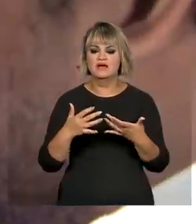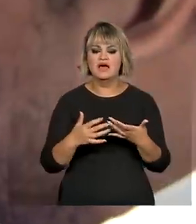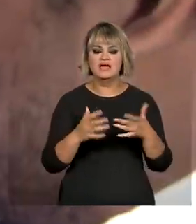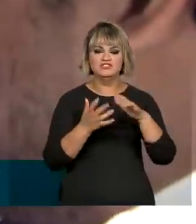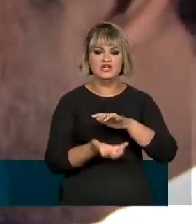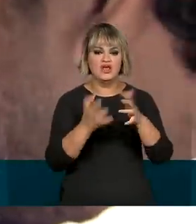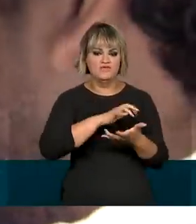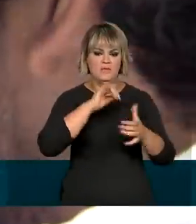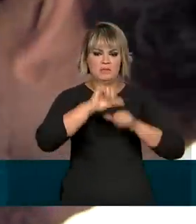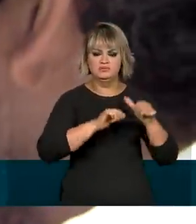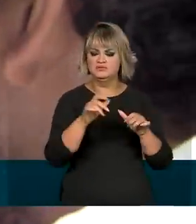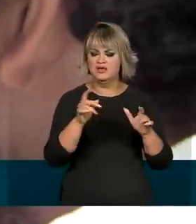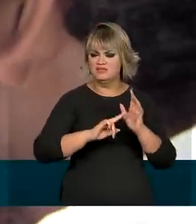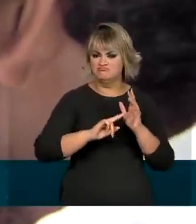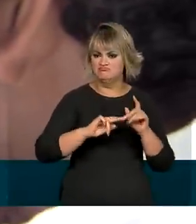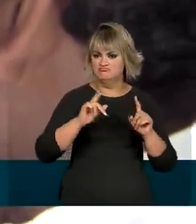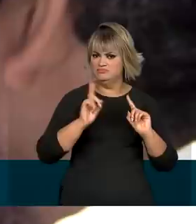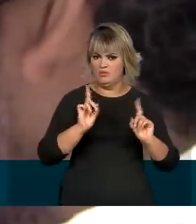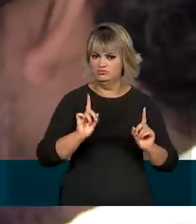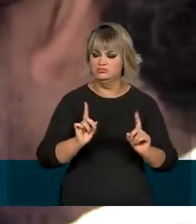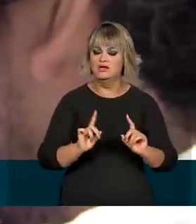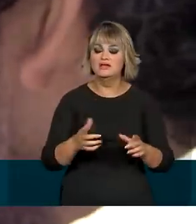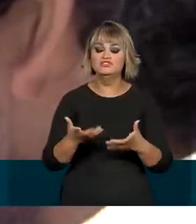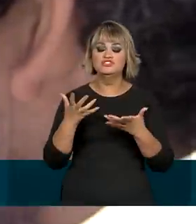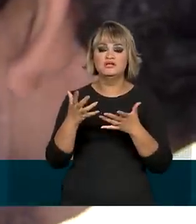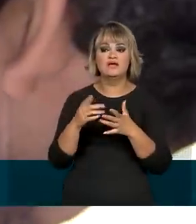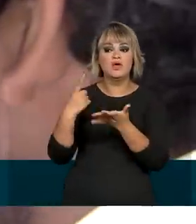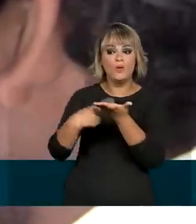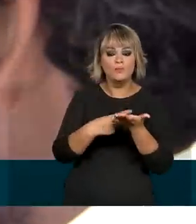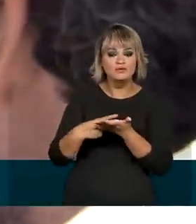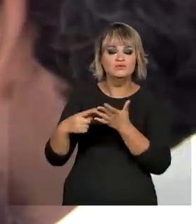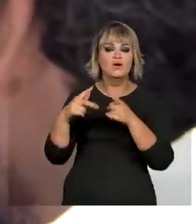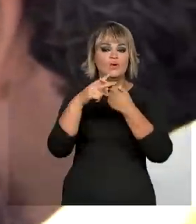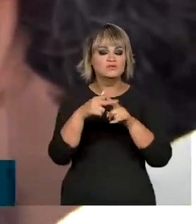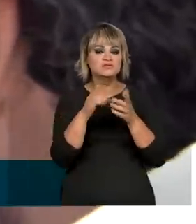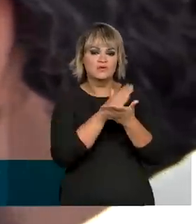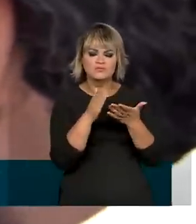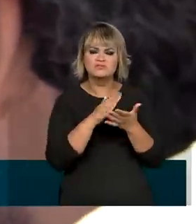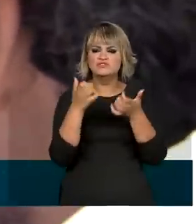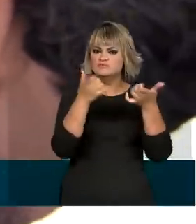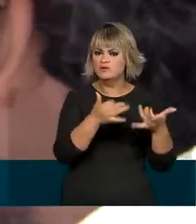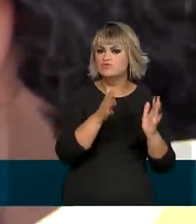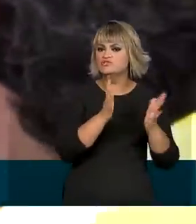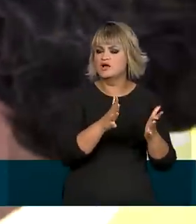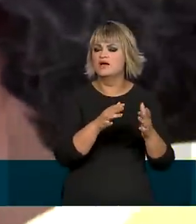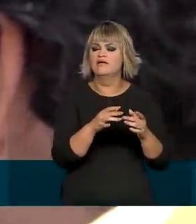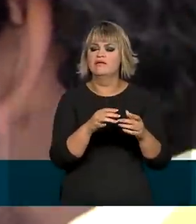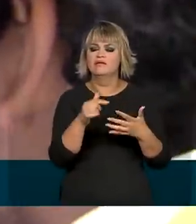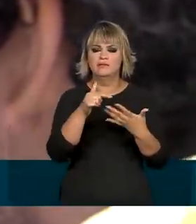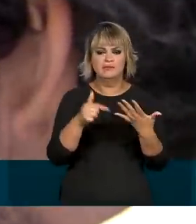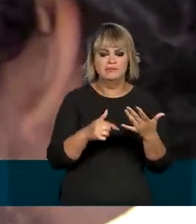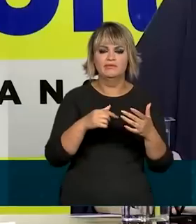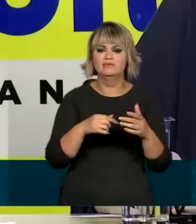da reforma sindical, nós não queremos o imposto sindical, mas repactuar alguns temas. Alguns nós já falamos, a ultratividade, trabalho